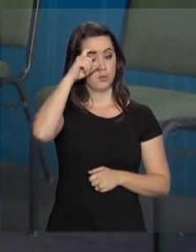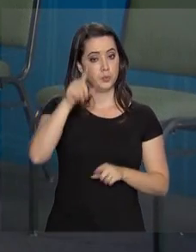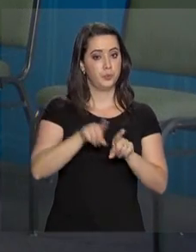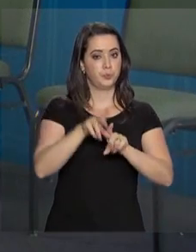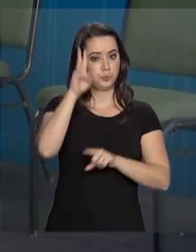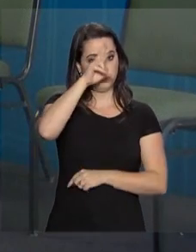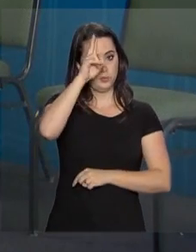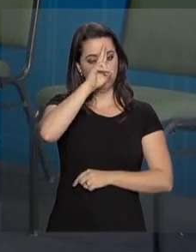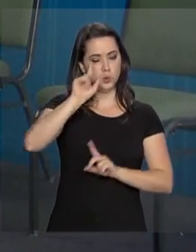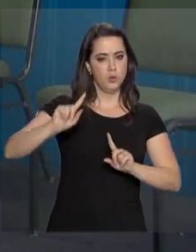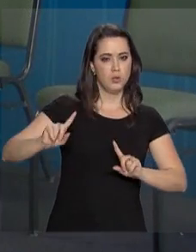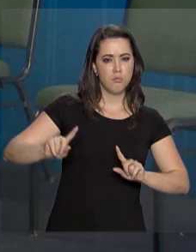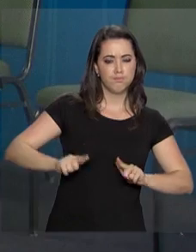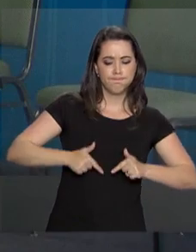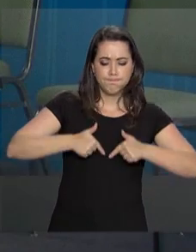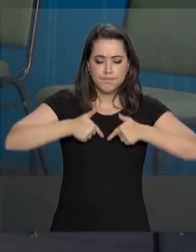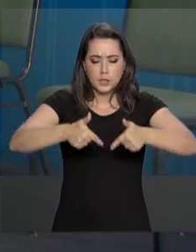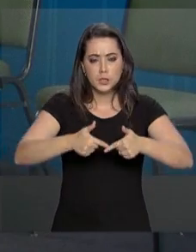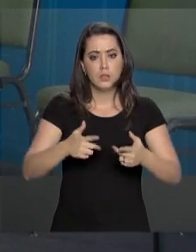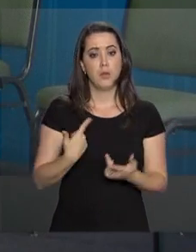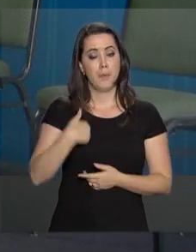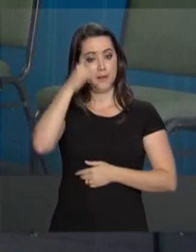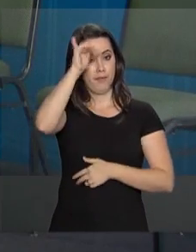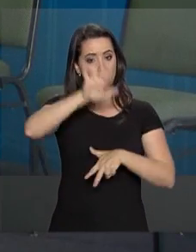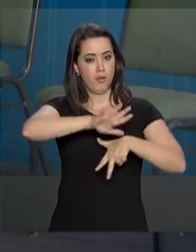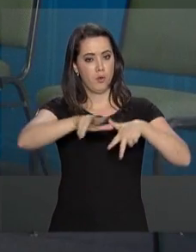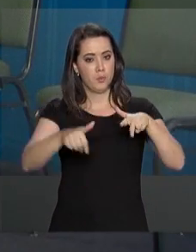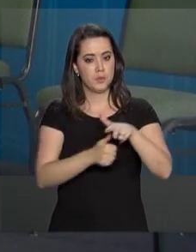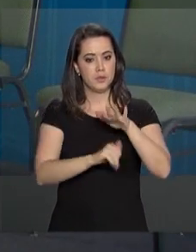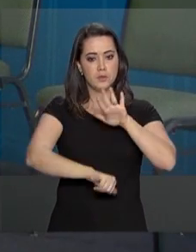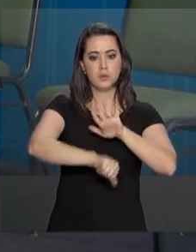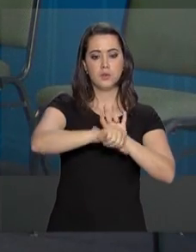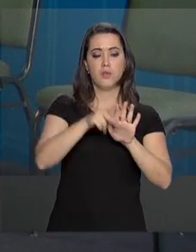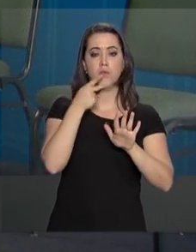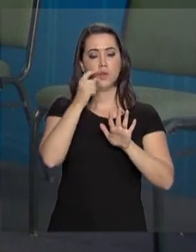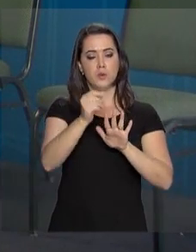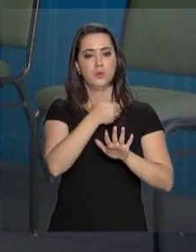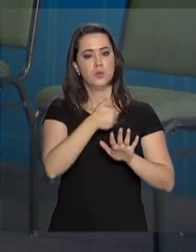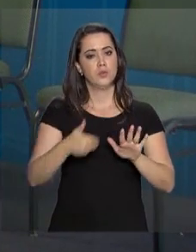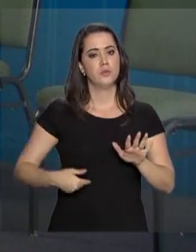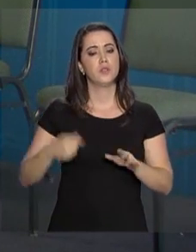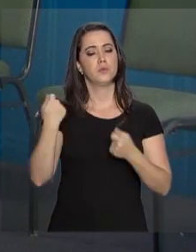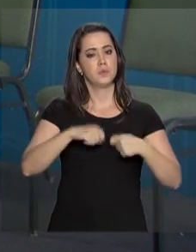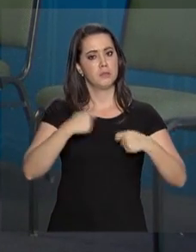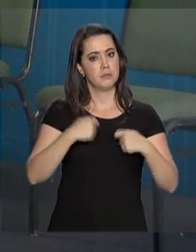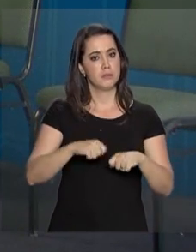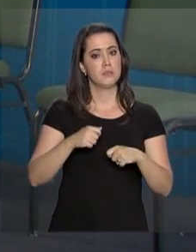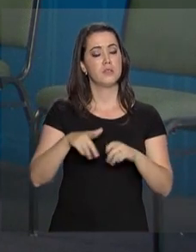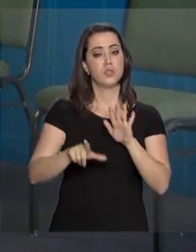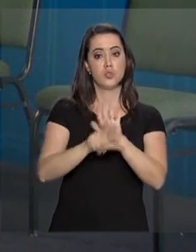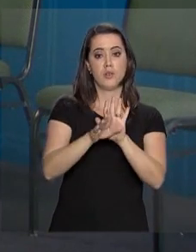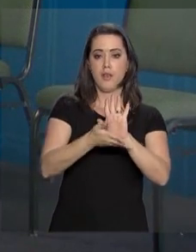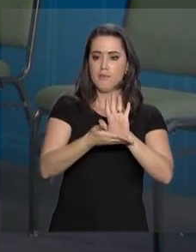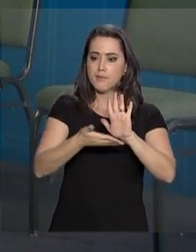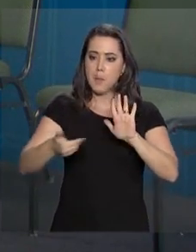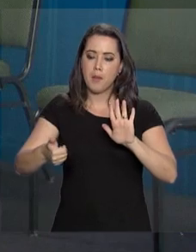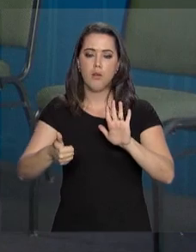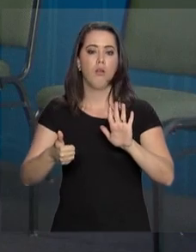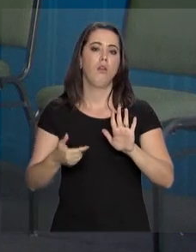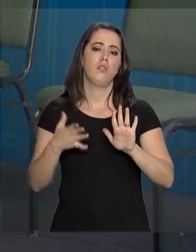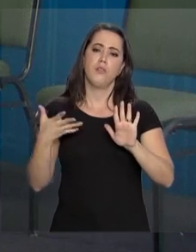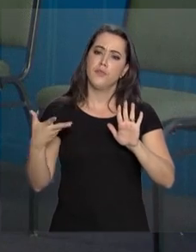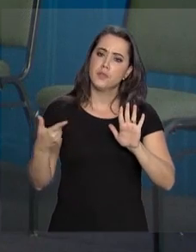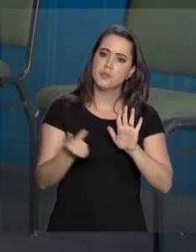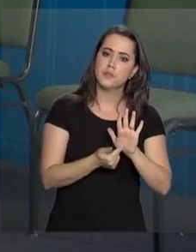desafios no combate à corrupção e à criminalidade. Afirmou que o país precisa de leis mais eficientes e de medidas